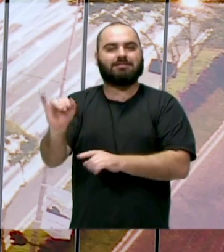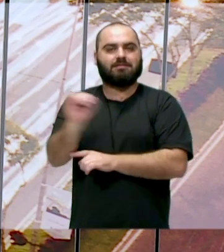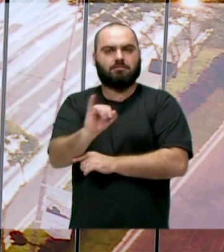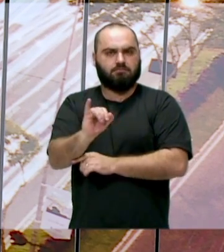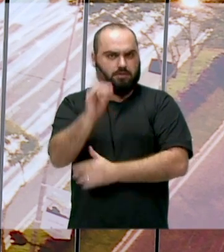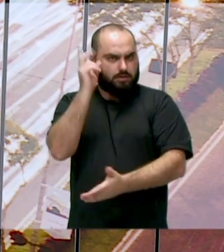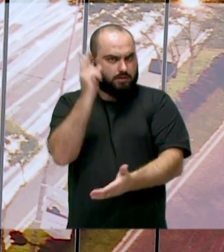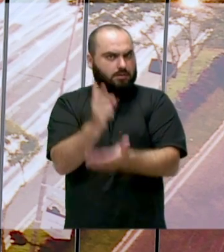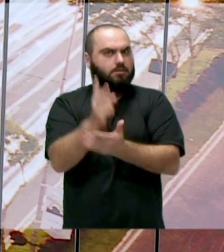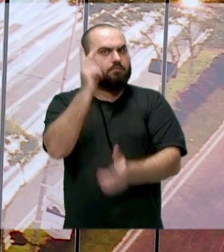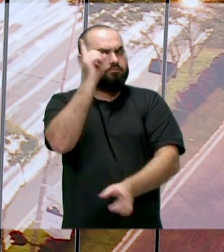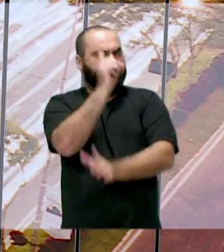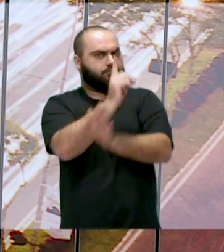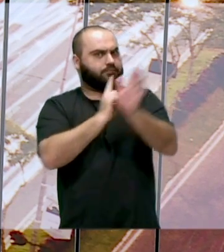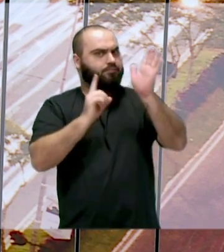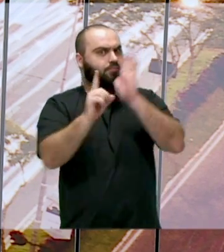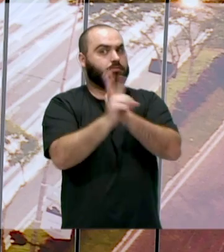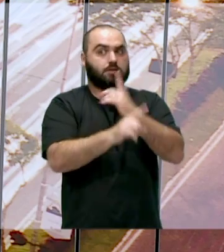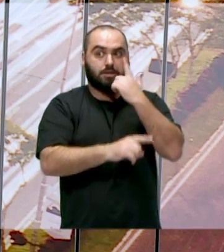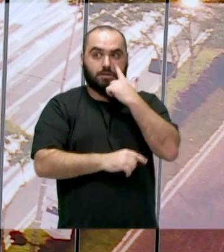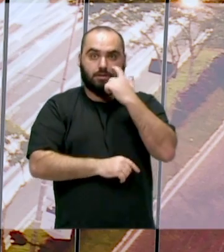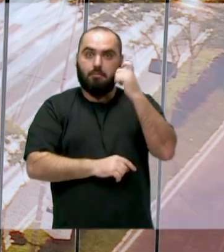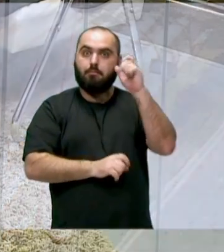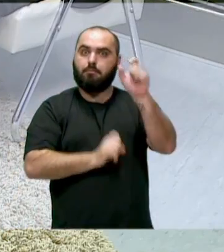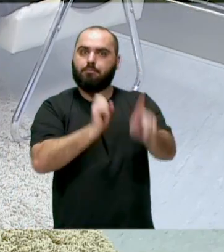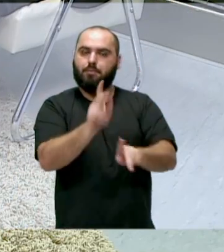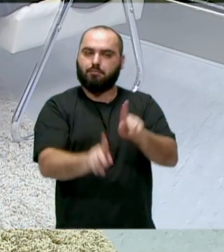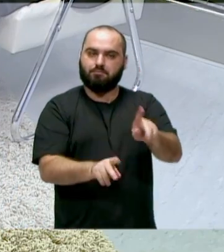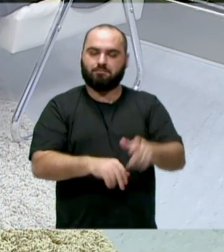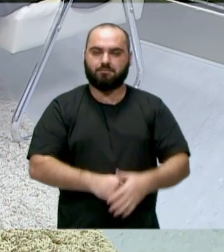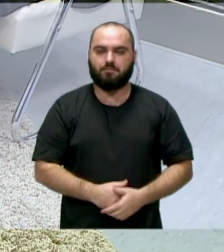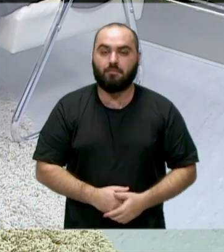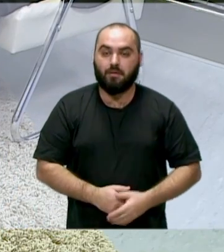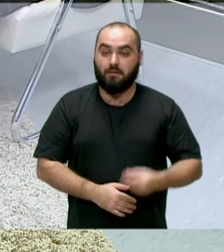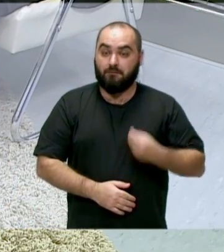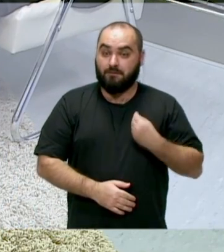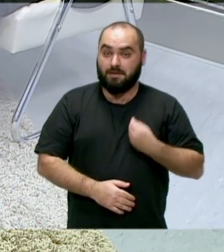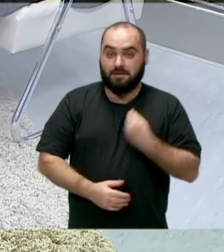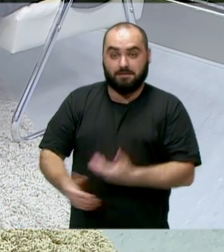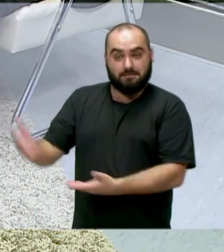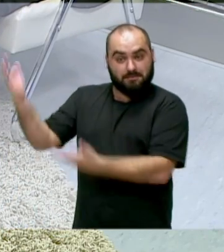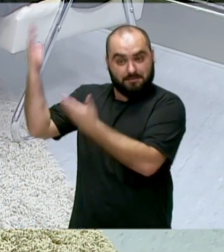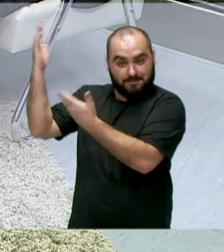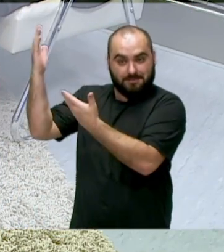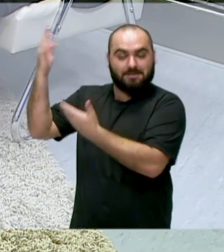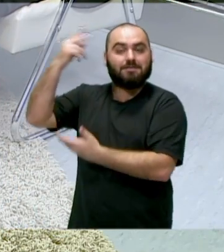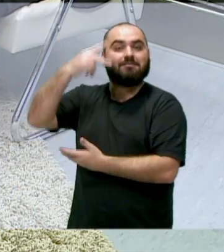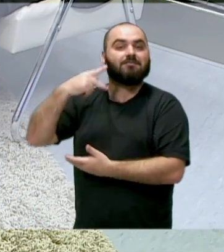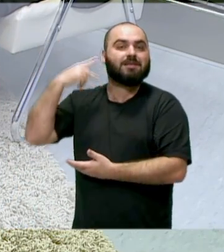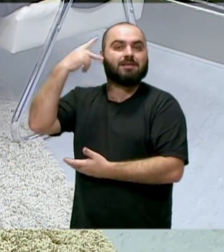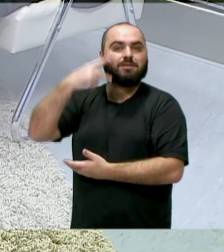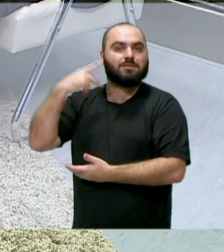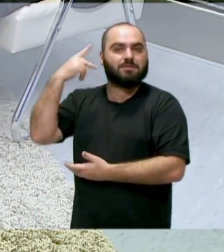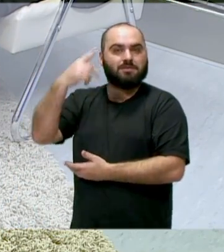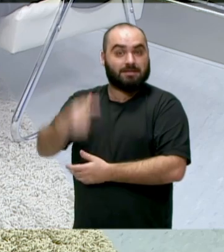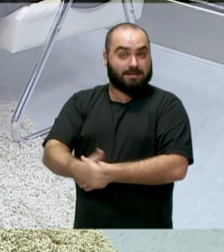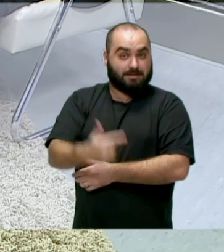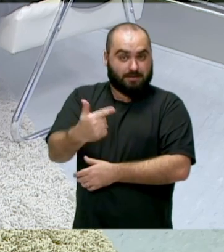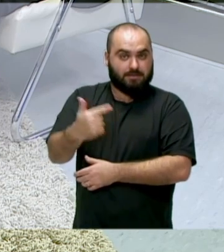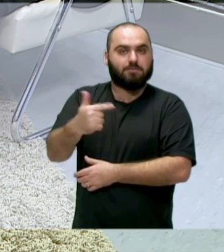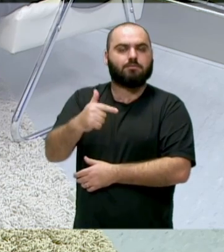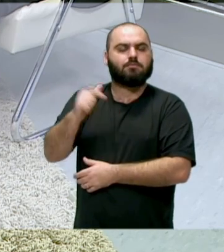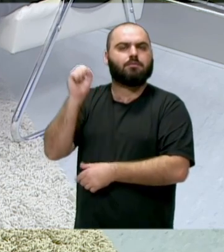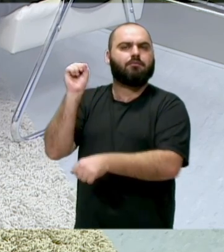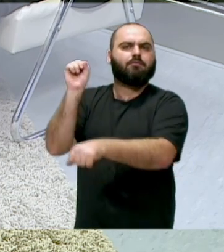prioridade no interesse público. Participa conosco hoje o suplente de vereador que está na vaga